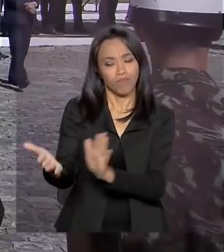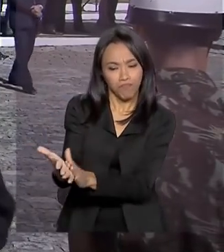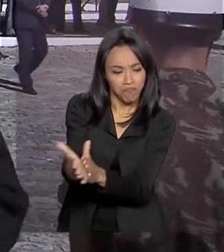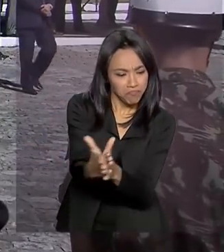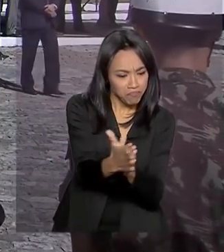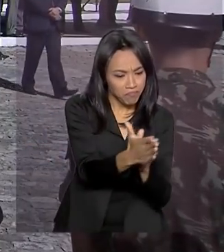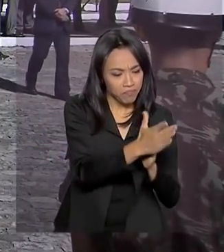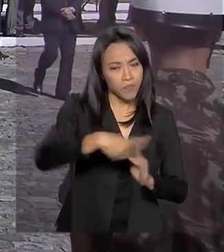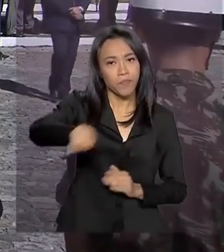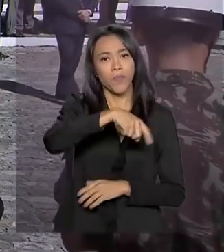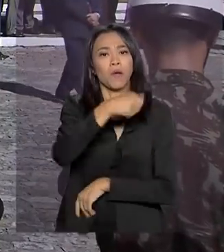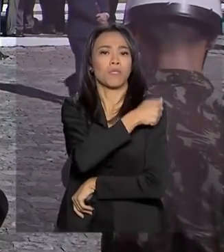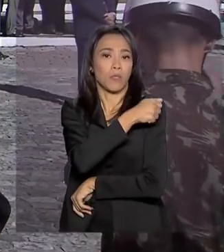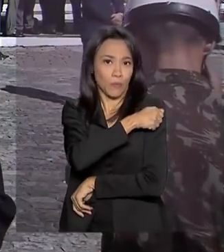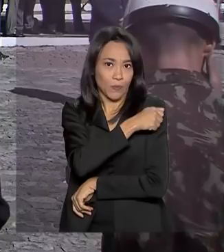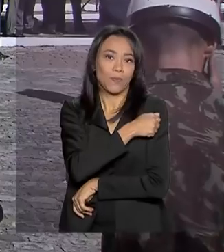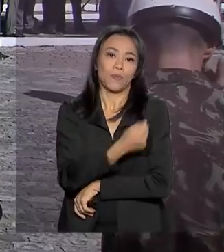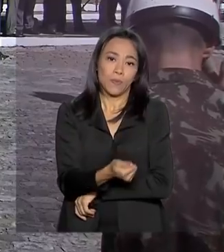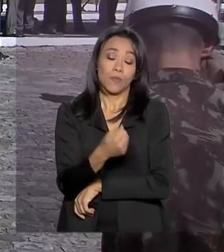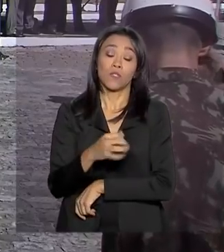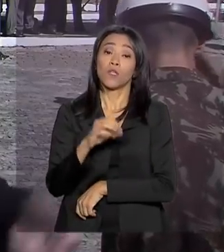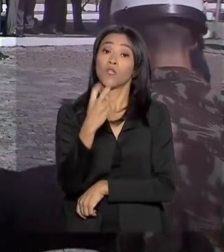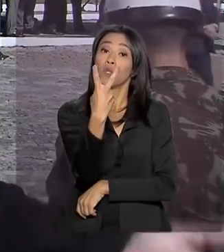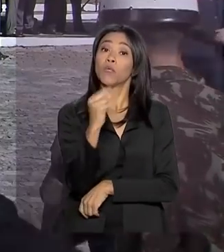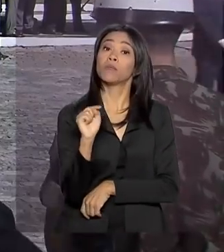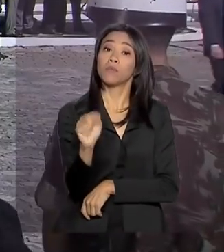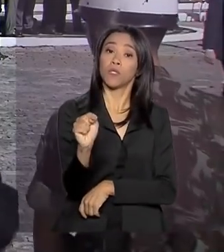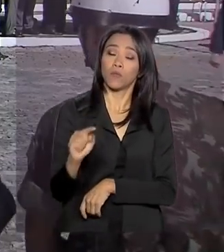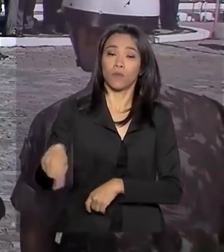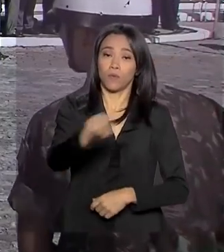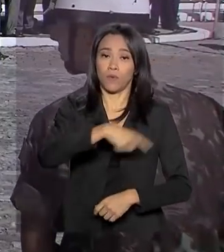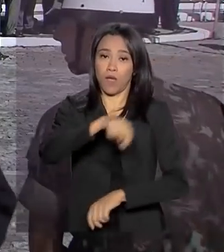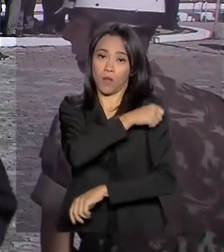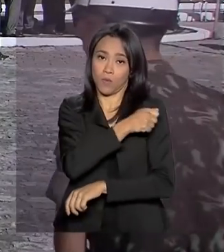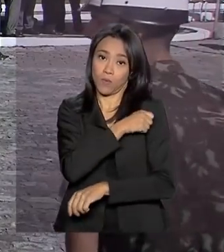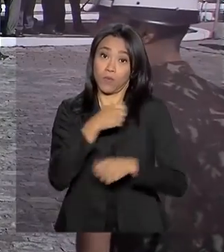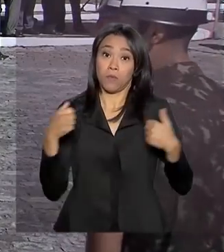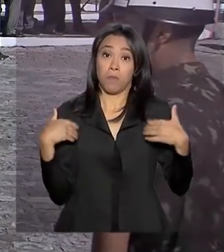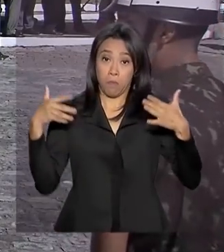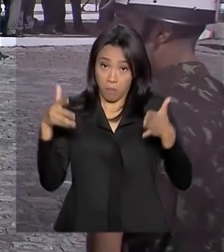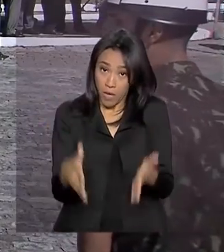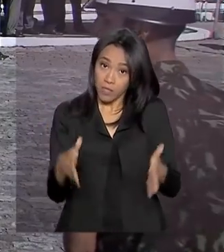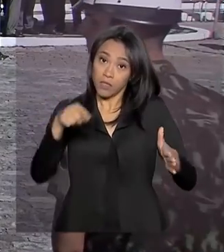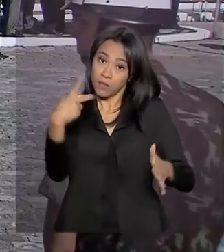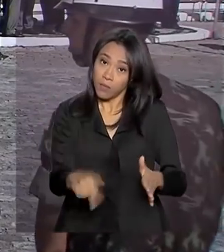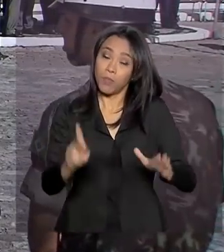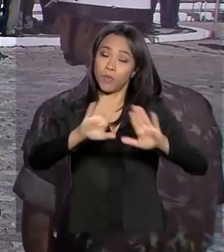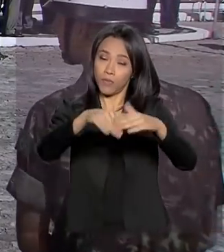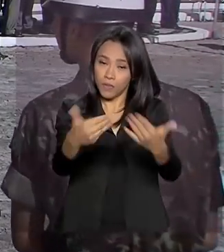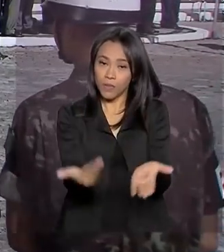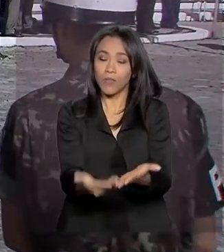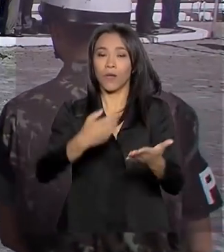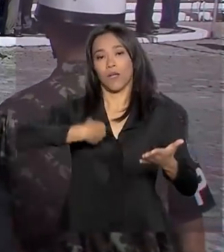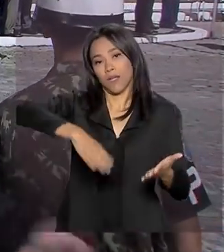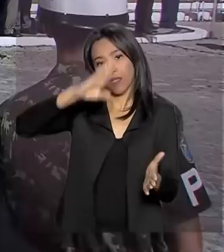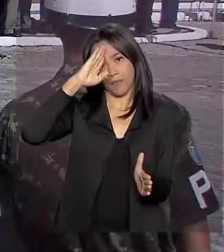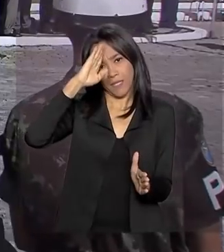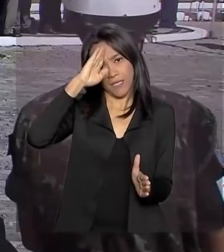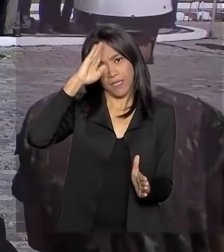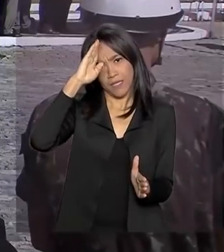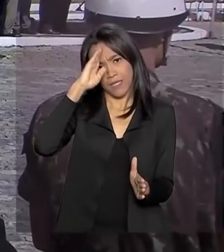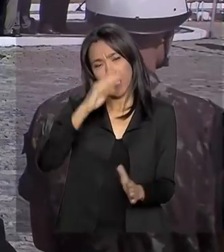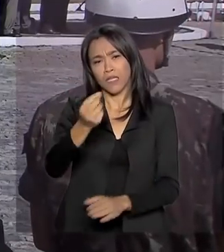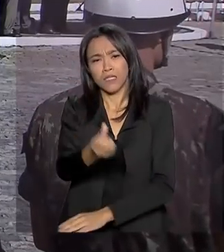destacaram. Atualmente, cerca de 2 mil estudantes participam das atividades acadêmicas aqui do Colégio Militar, entre o